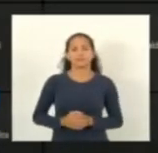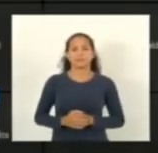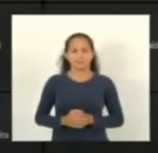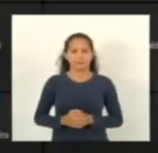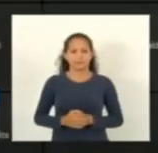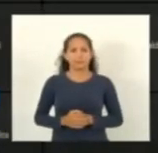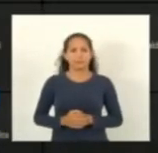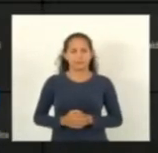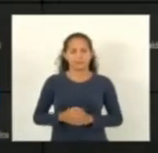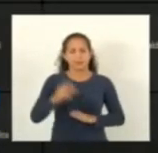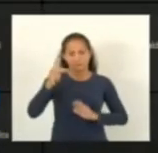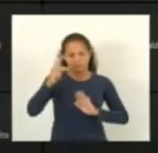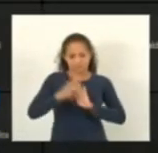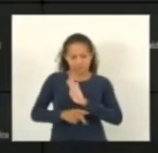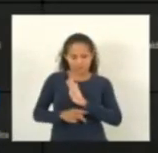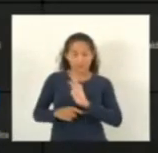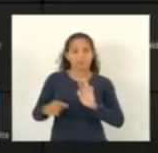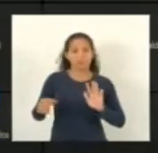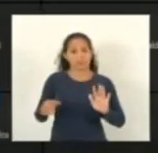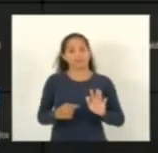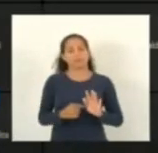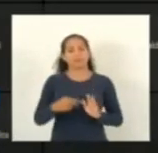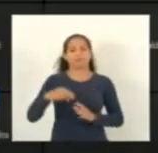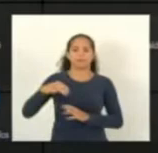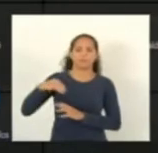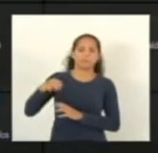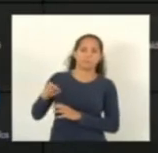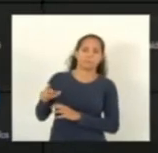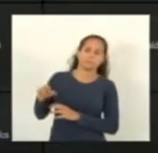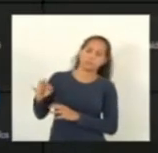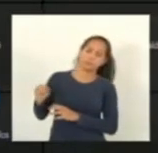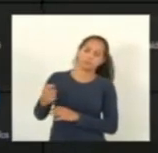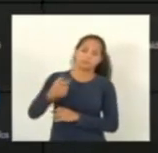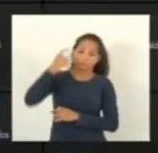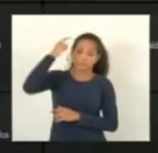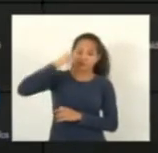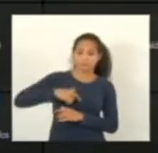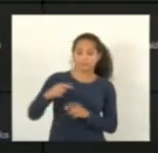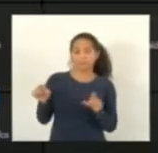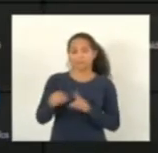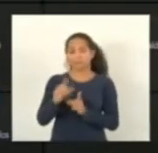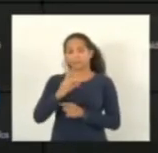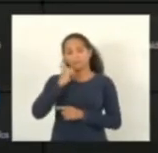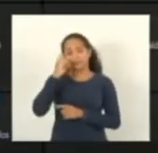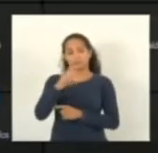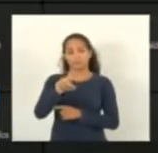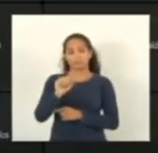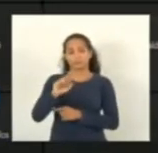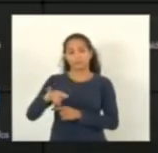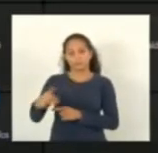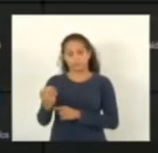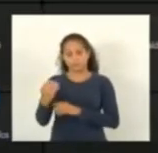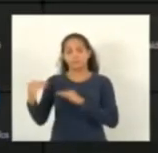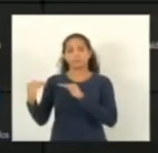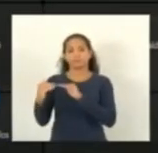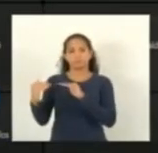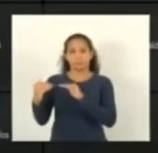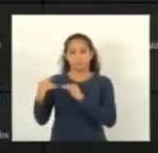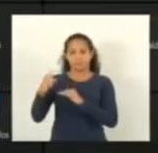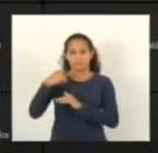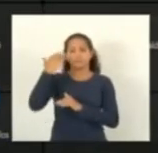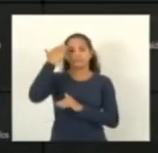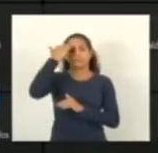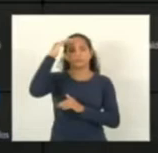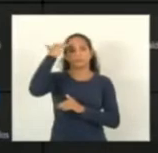projeto, no mérito, tanto eu quanto o deputado Alexandre Sambinho, somos favoráveis à matéria, mas entendemos que